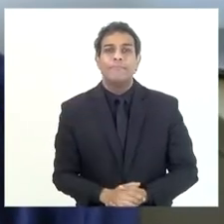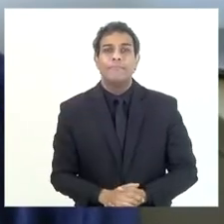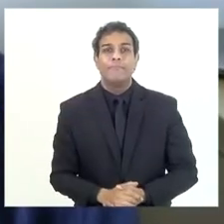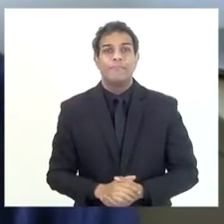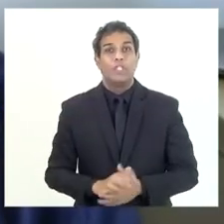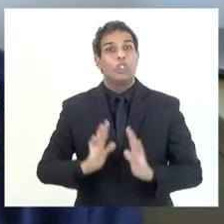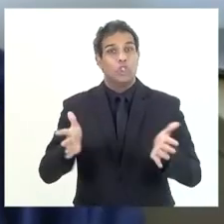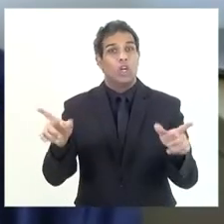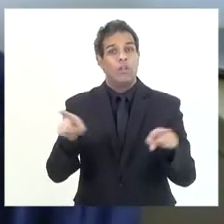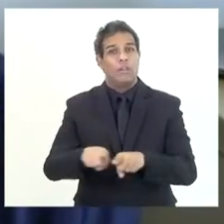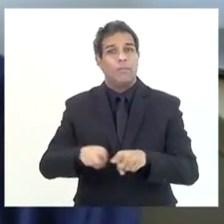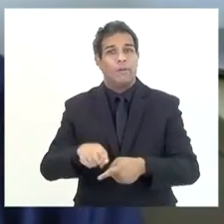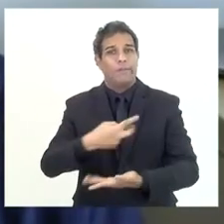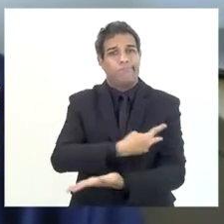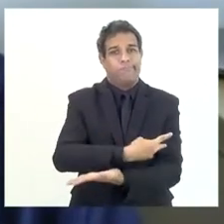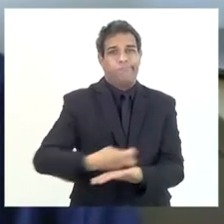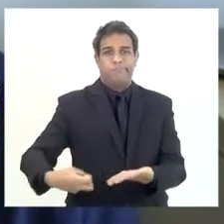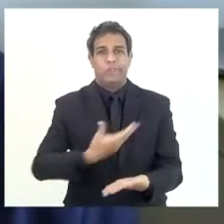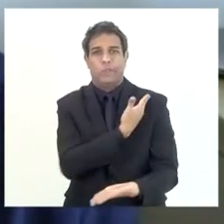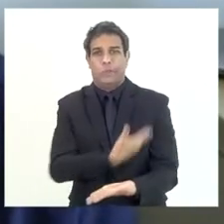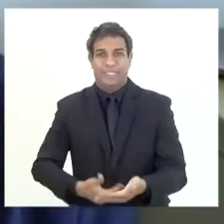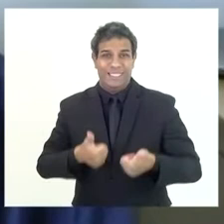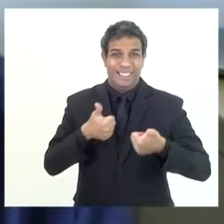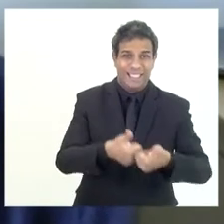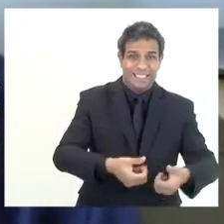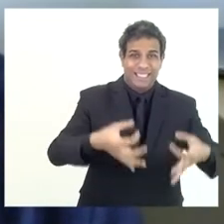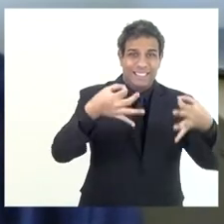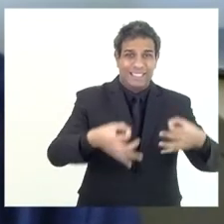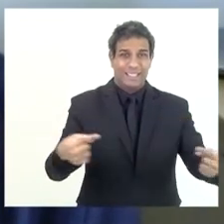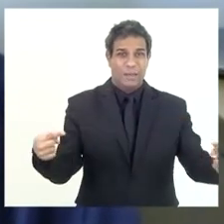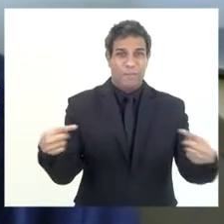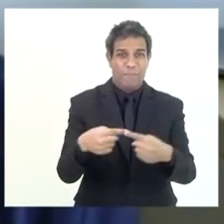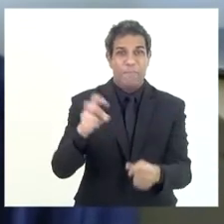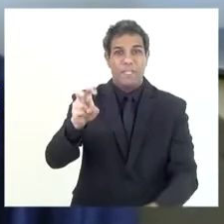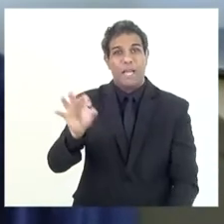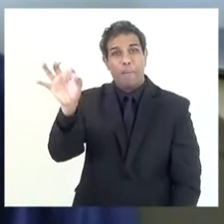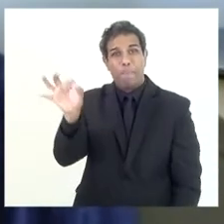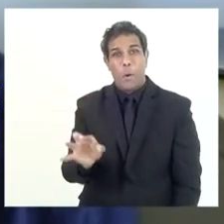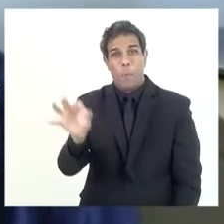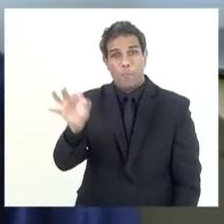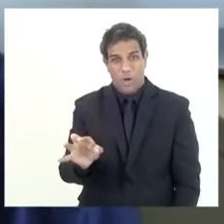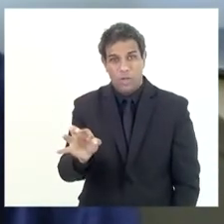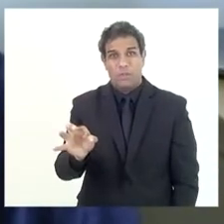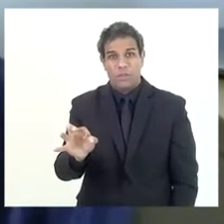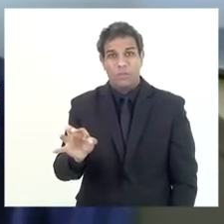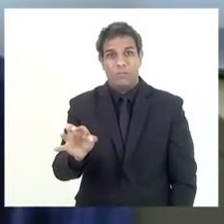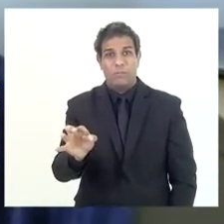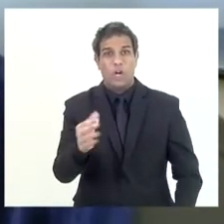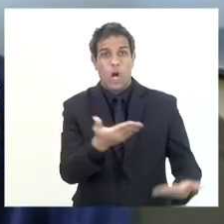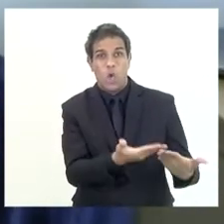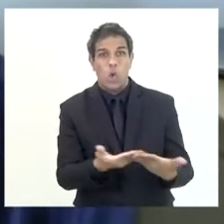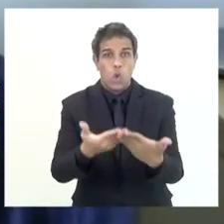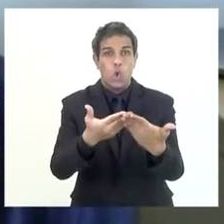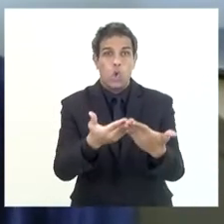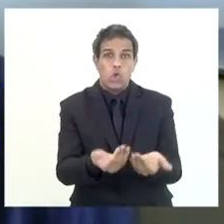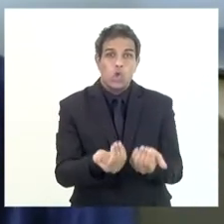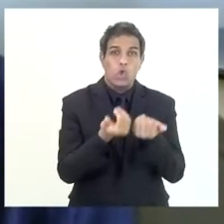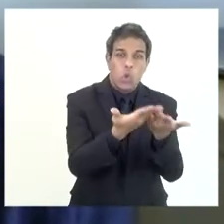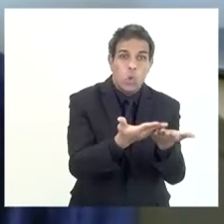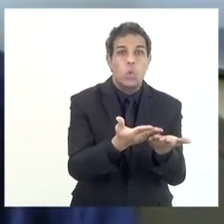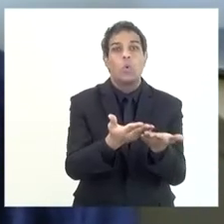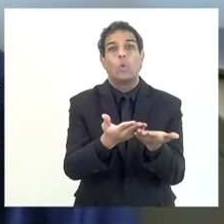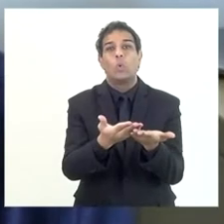porque não cumpriram os 5% de investimento no FEIS,